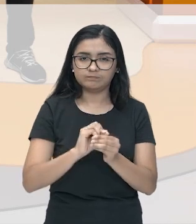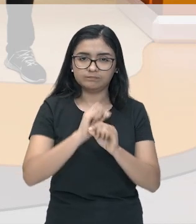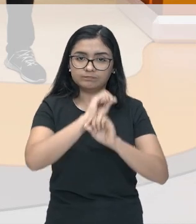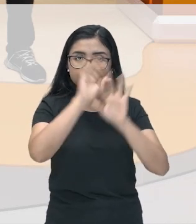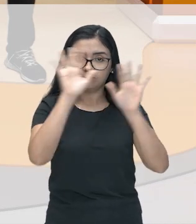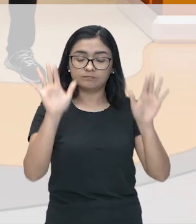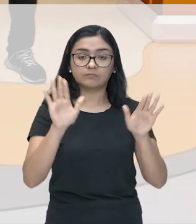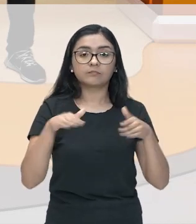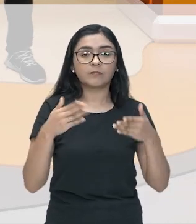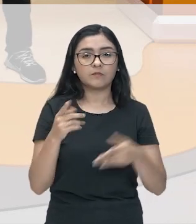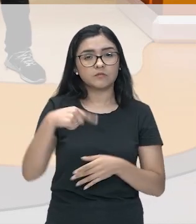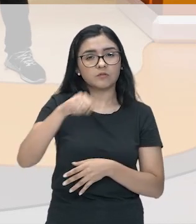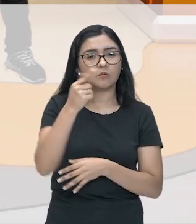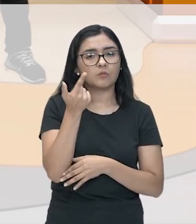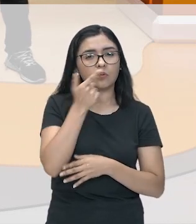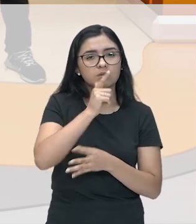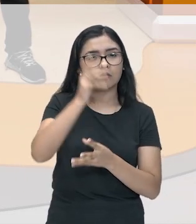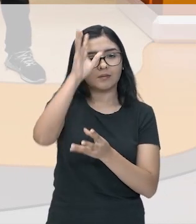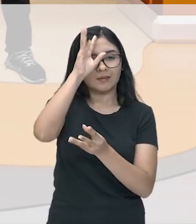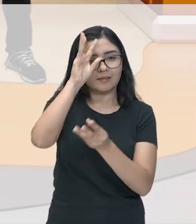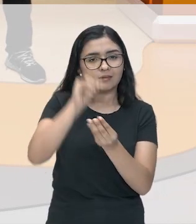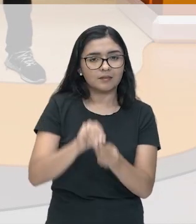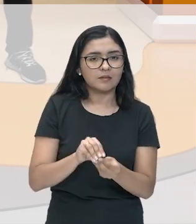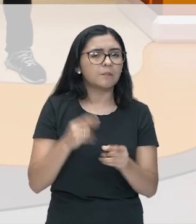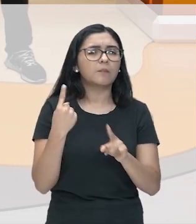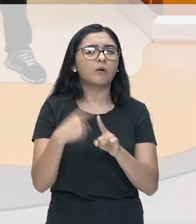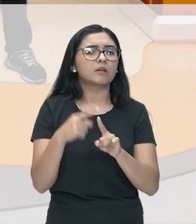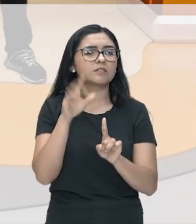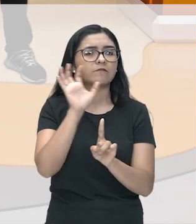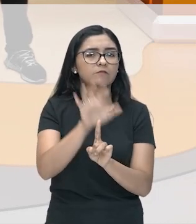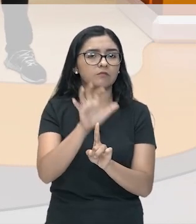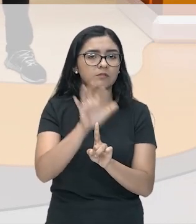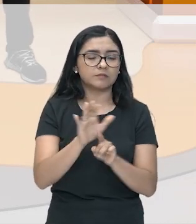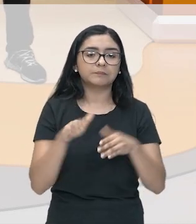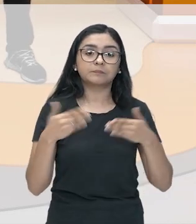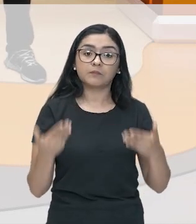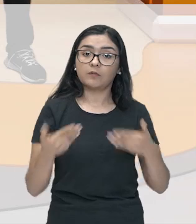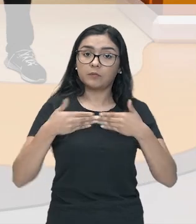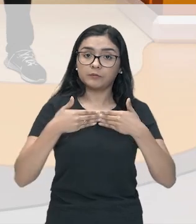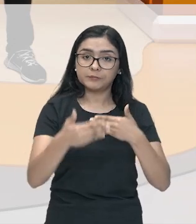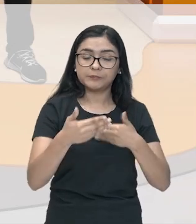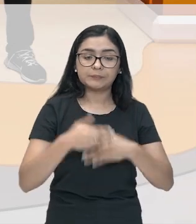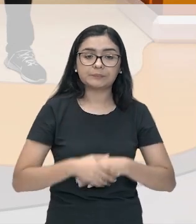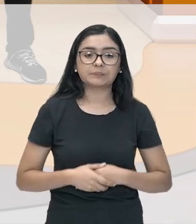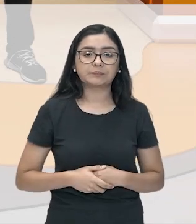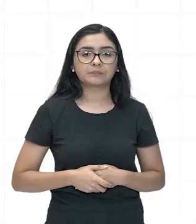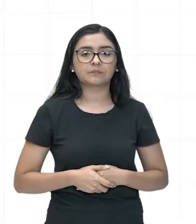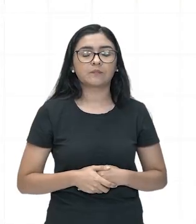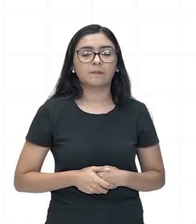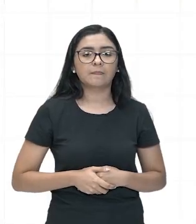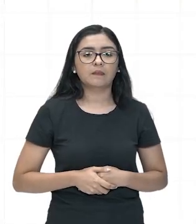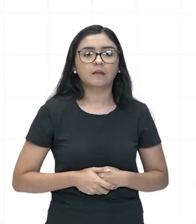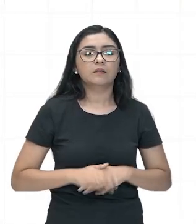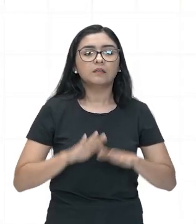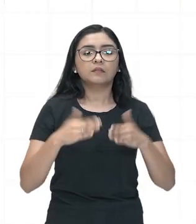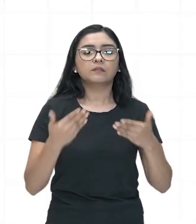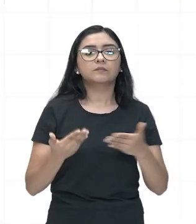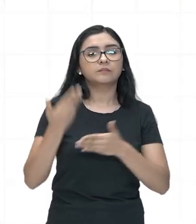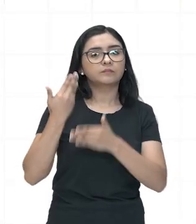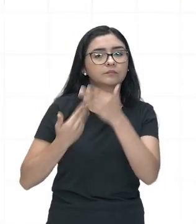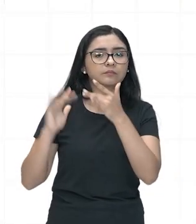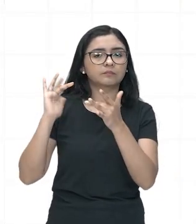Estão conseguindo entender o porquê dessa influência? Então, vamos continuar. A Antiguidade Clássica